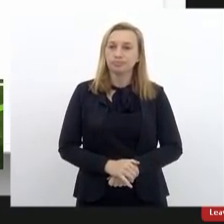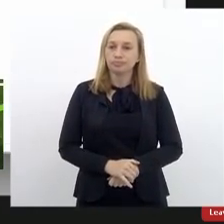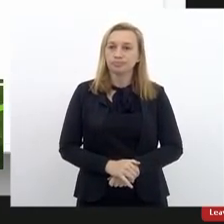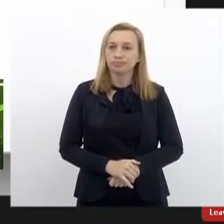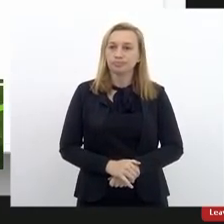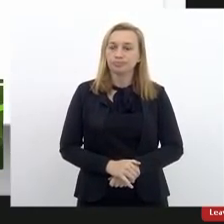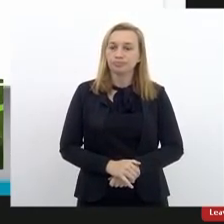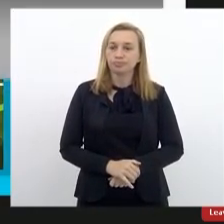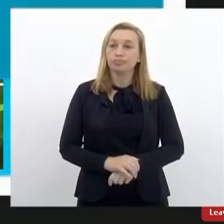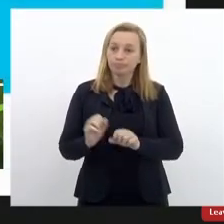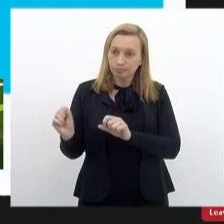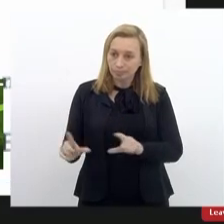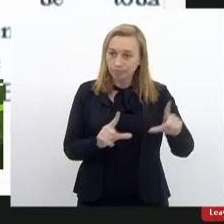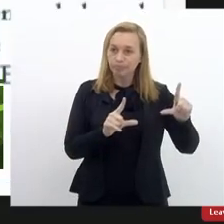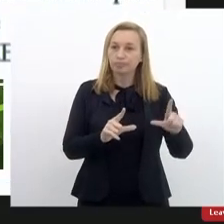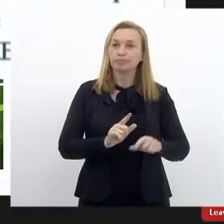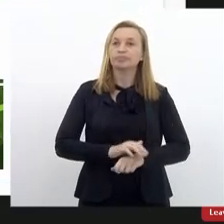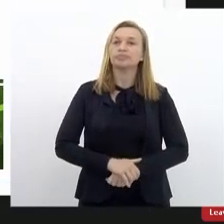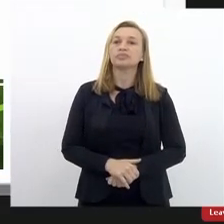Pode passar.